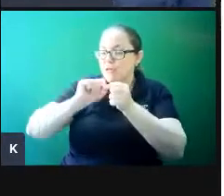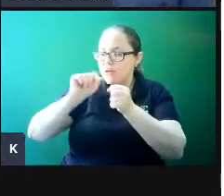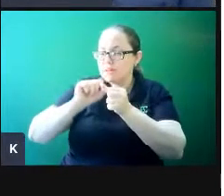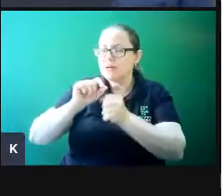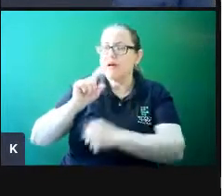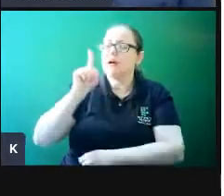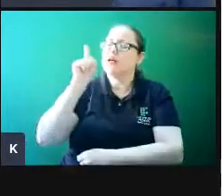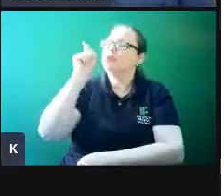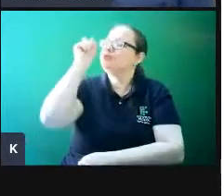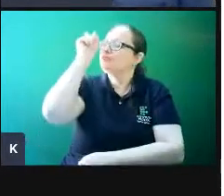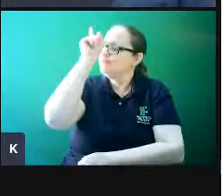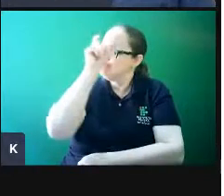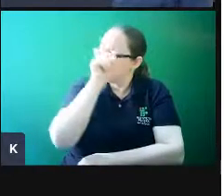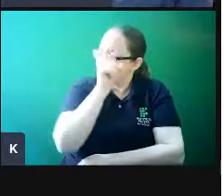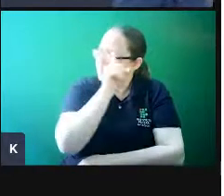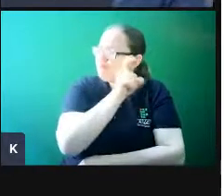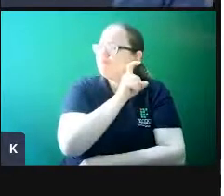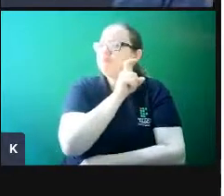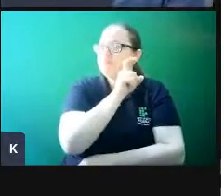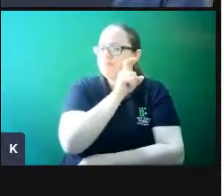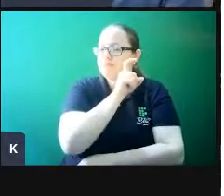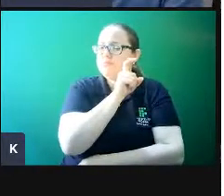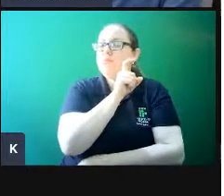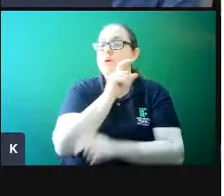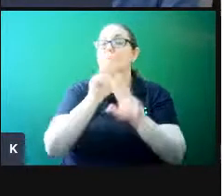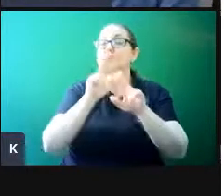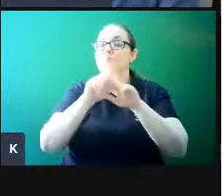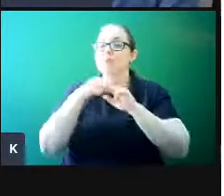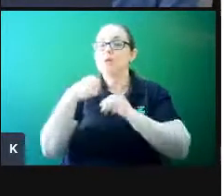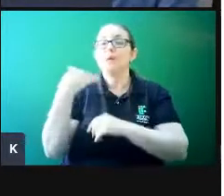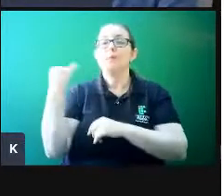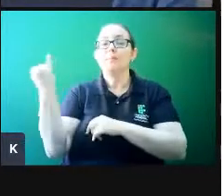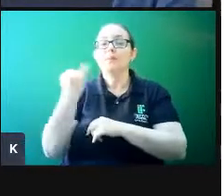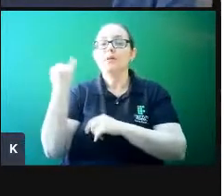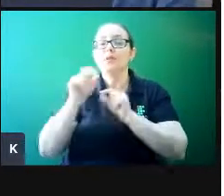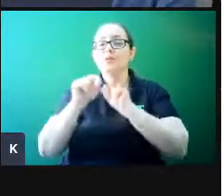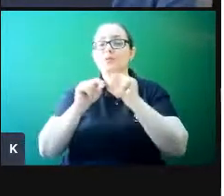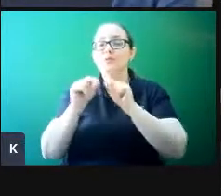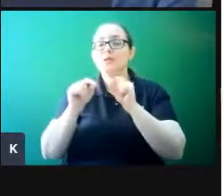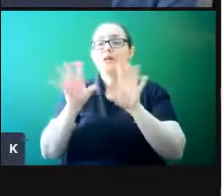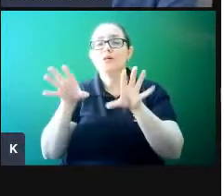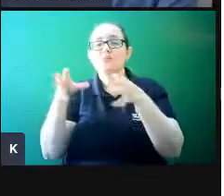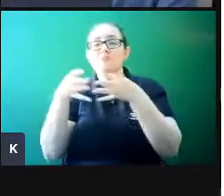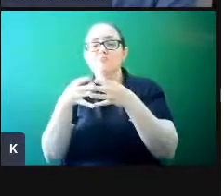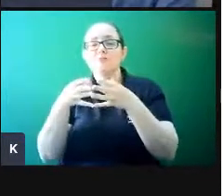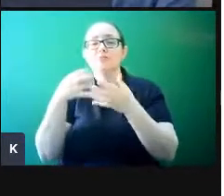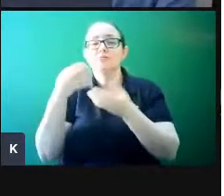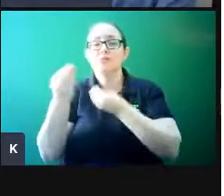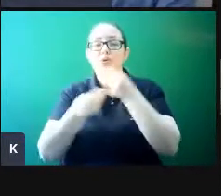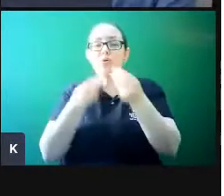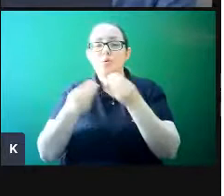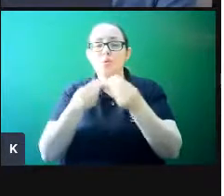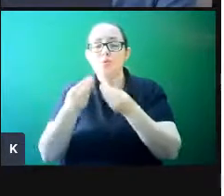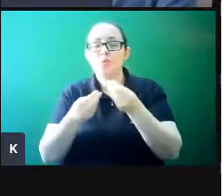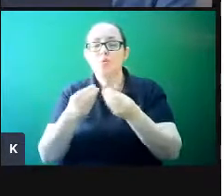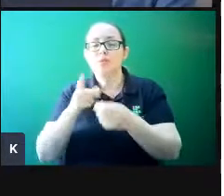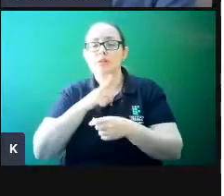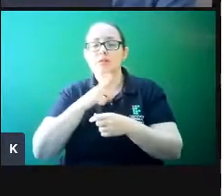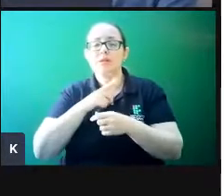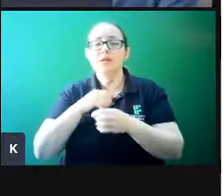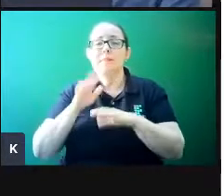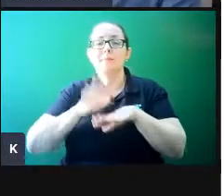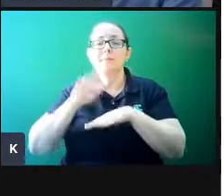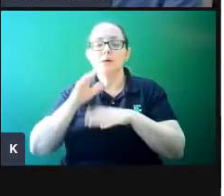Por isso a questão, por isso a importância das organizações atuarem mais nessa direção do comportamento